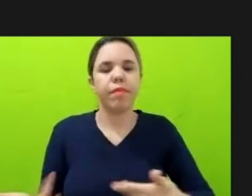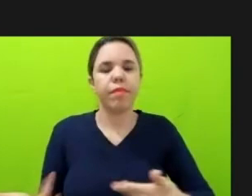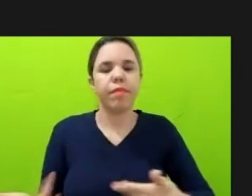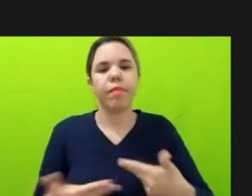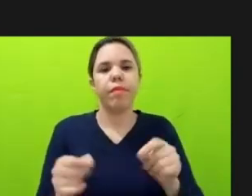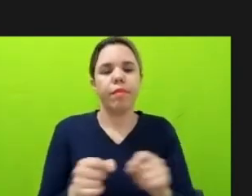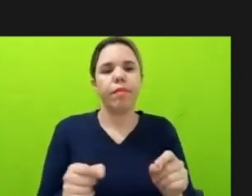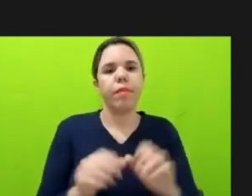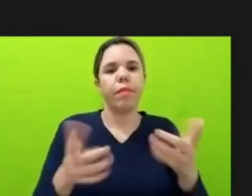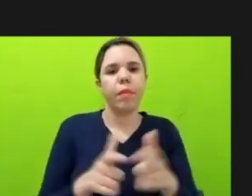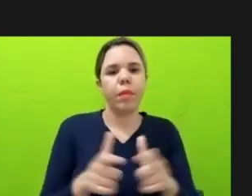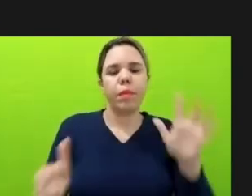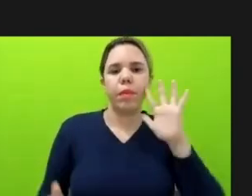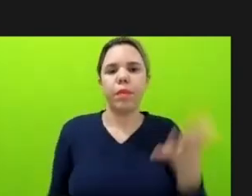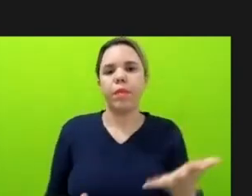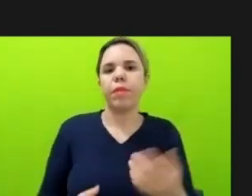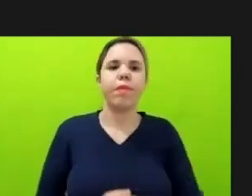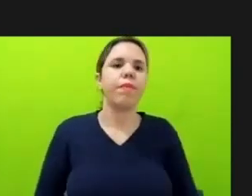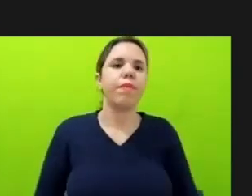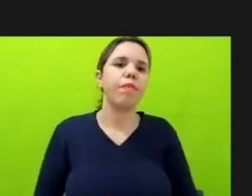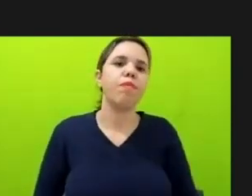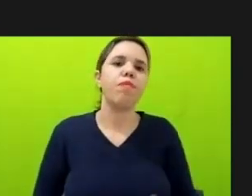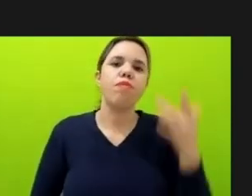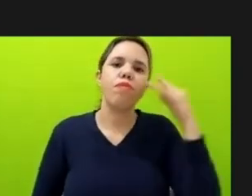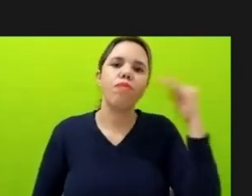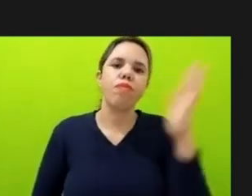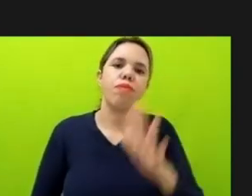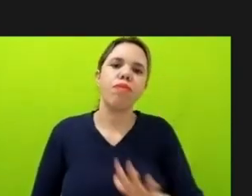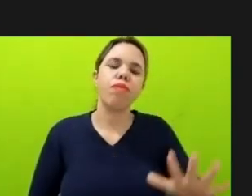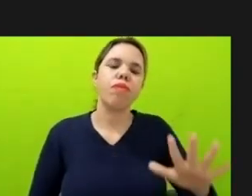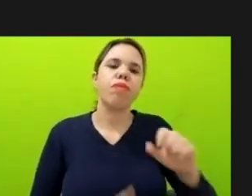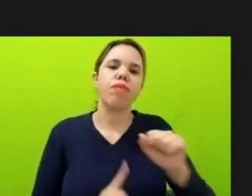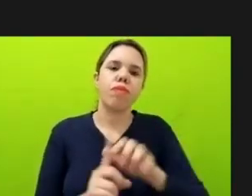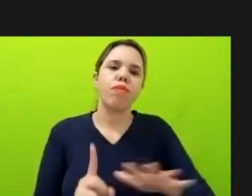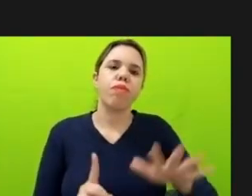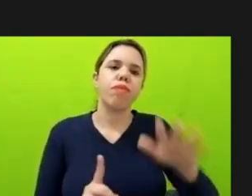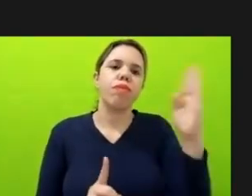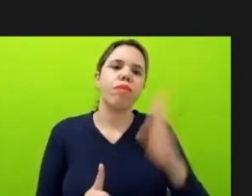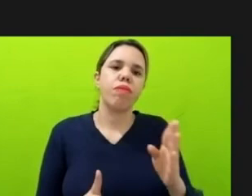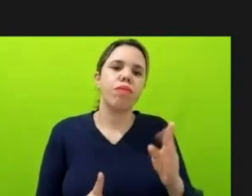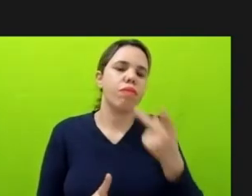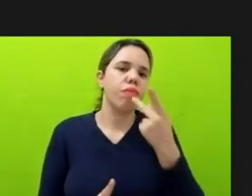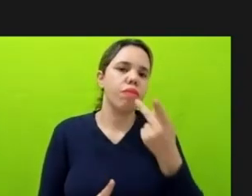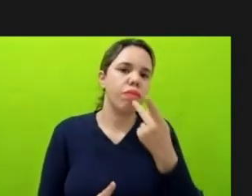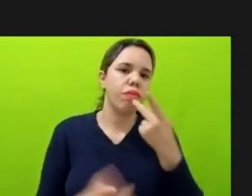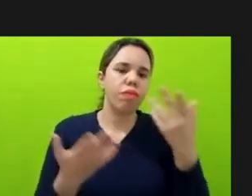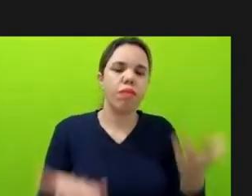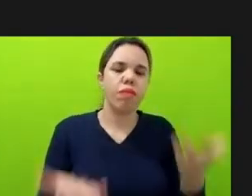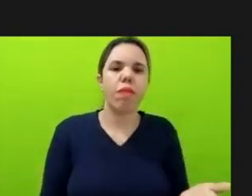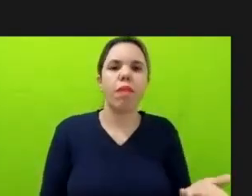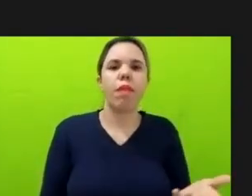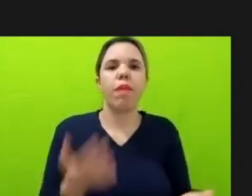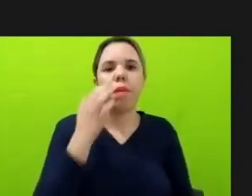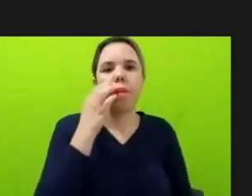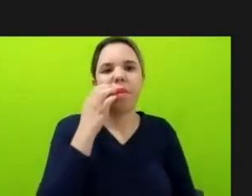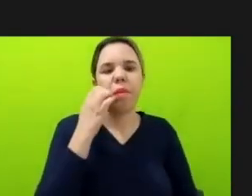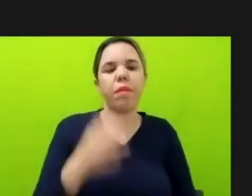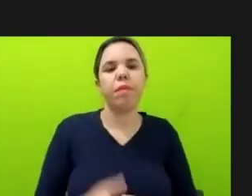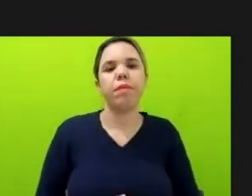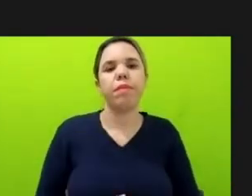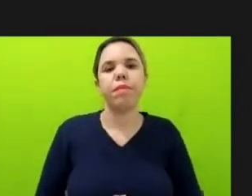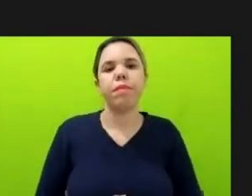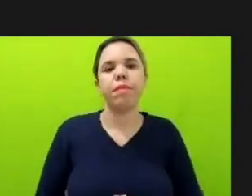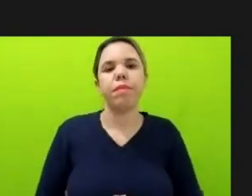né? E eu acho que a sociedade civil também, vou falar bastante da sociedade civil mais ambientalista, né? A qual eu faço parte,